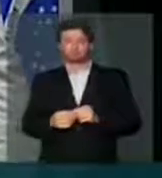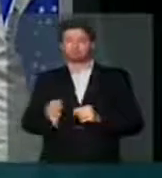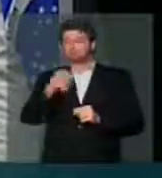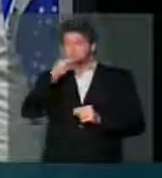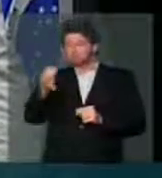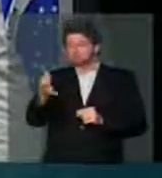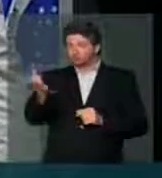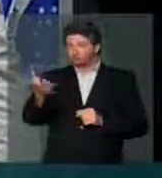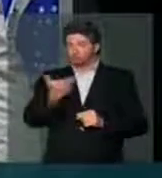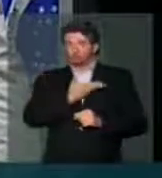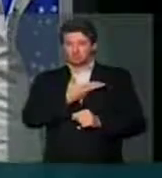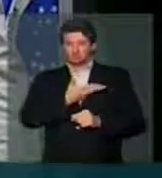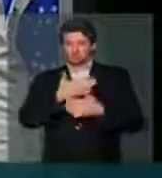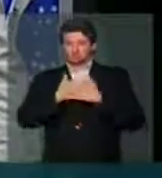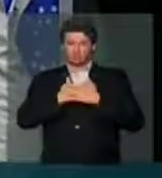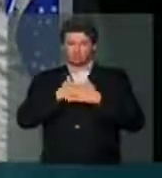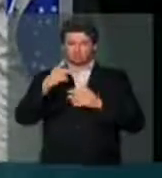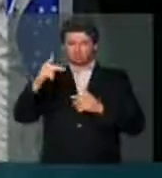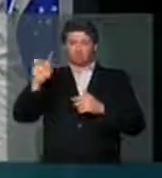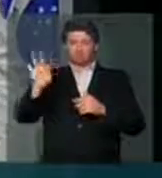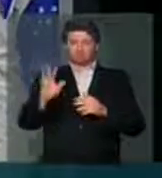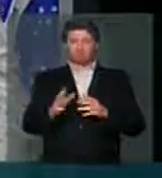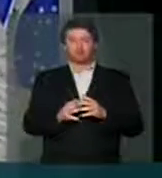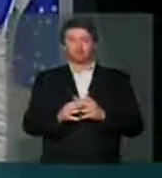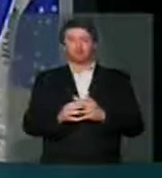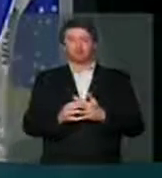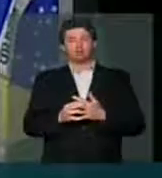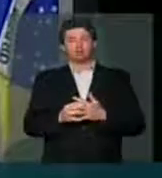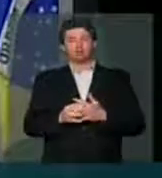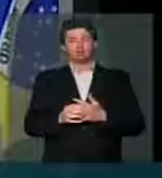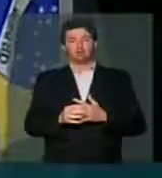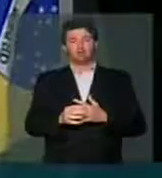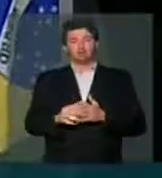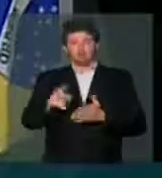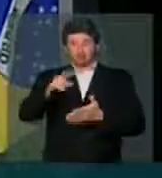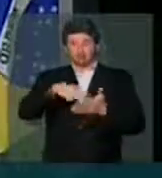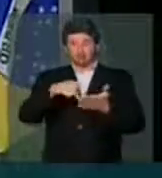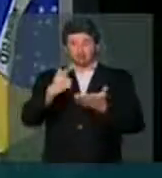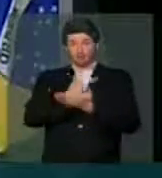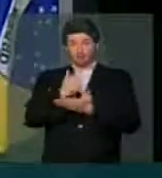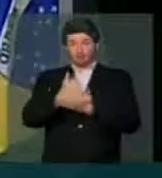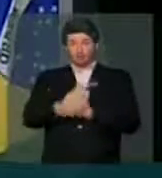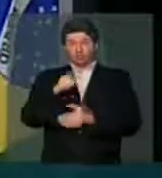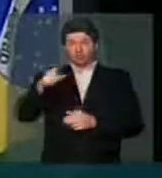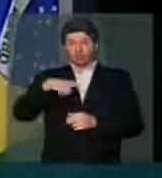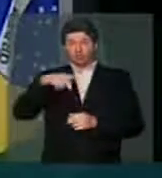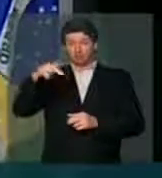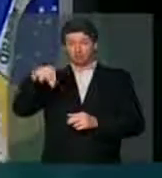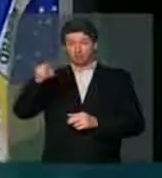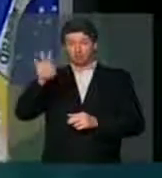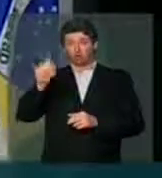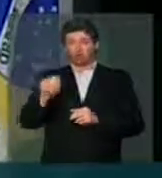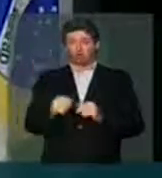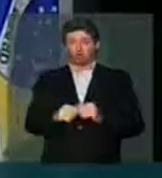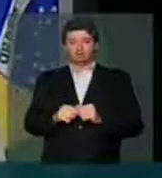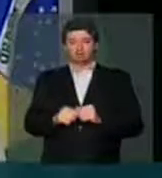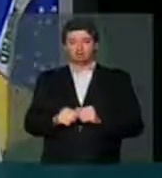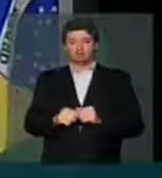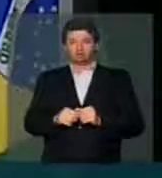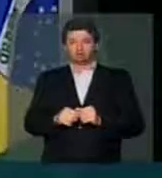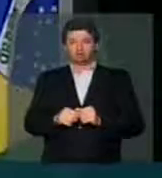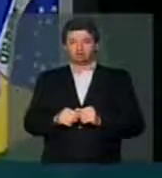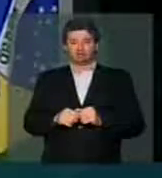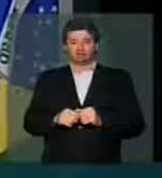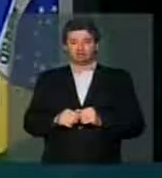aos meus companheiros do PT que leiam um livro que está na moda que é sobre os guilhem